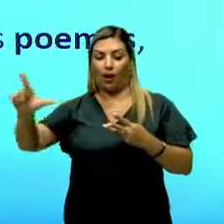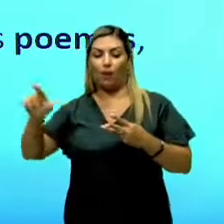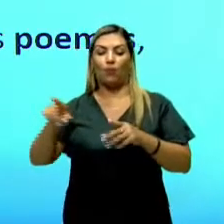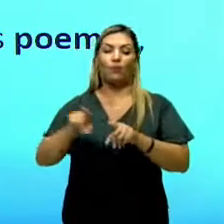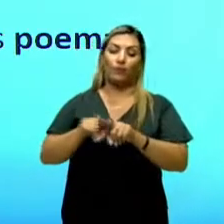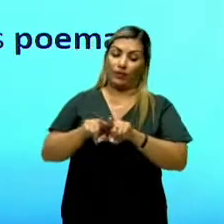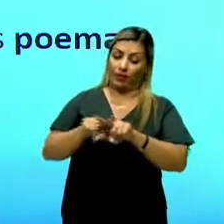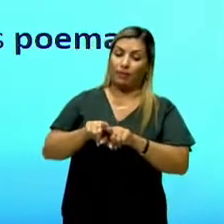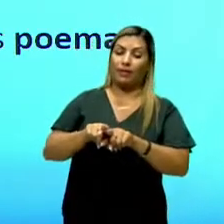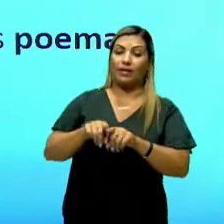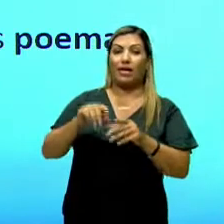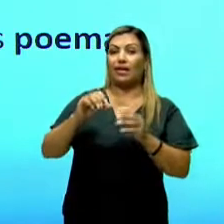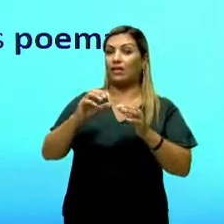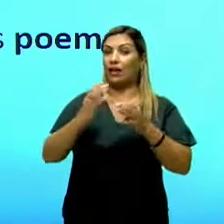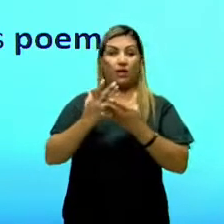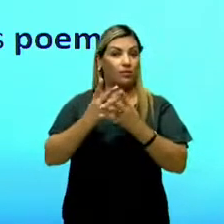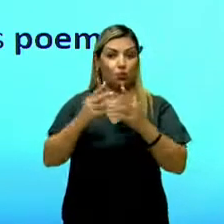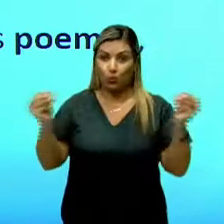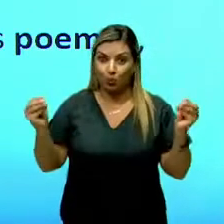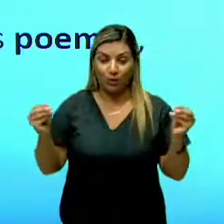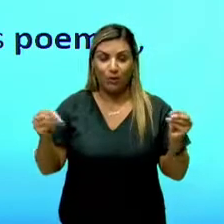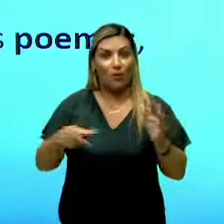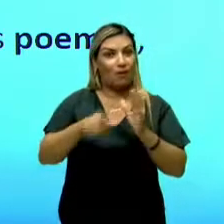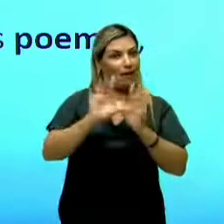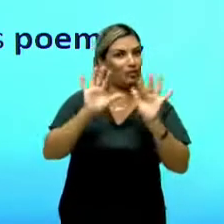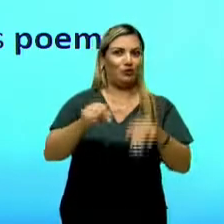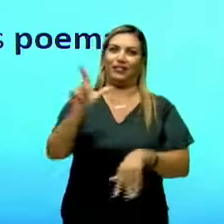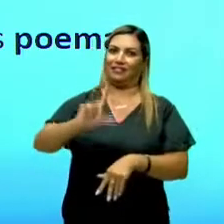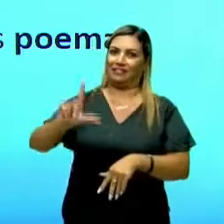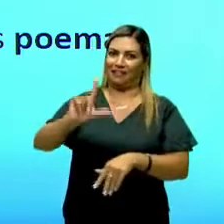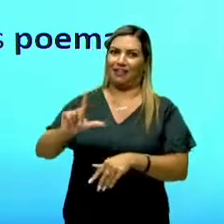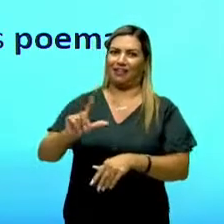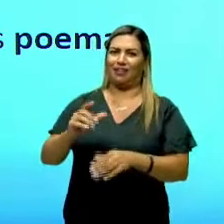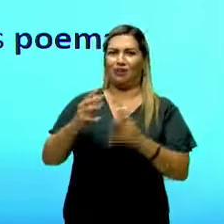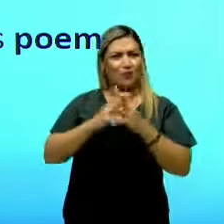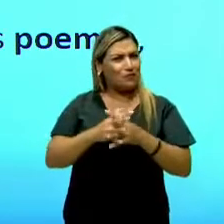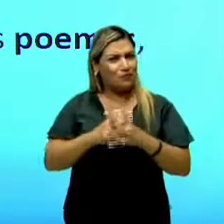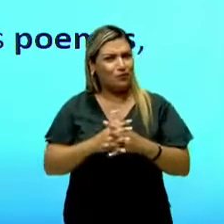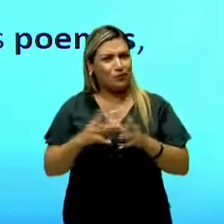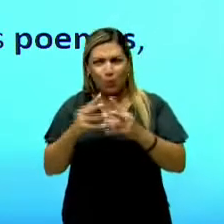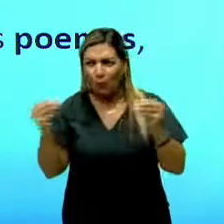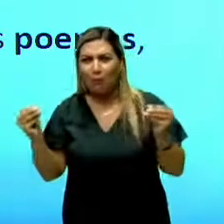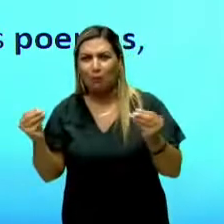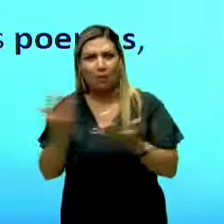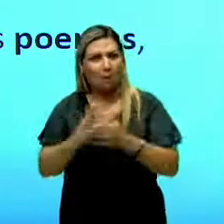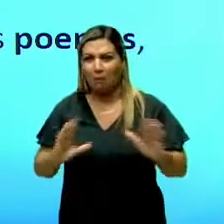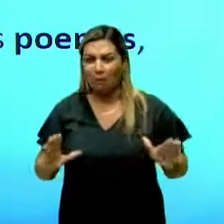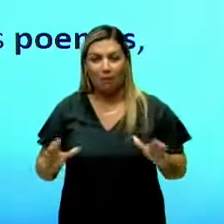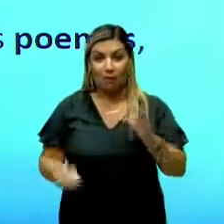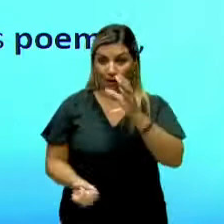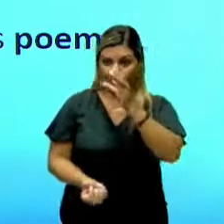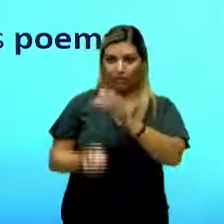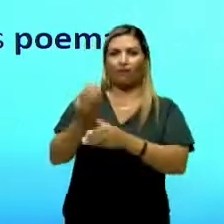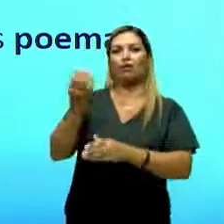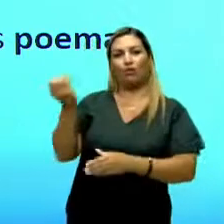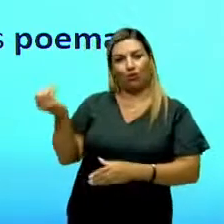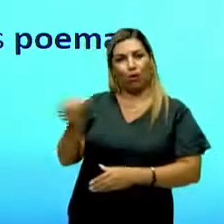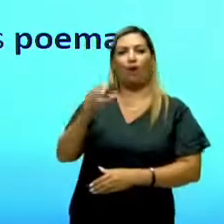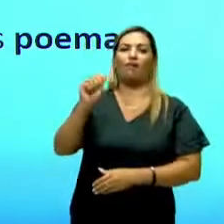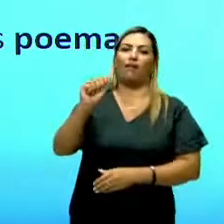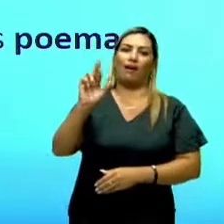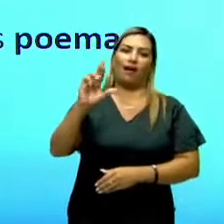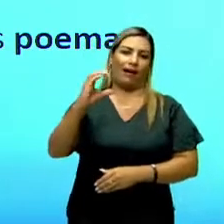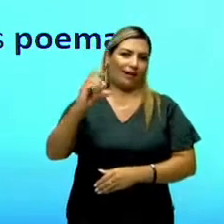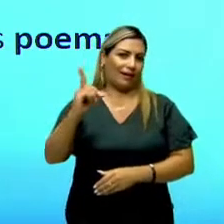antes mesmo da escola literária terminar. Olha o tanto que é confuso, né? E aí, cria-se uma nova Arcádia,